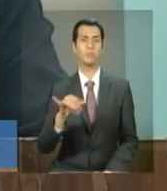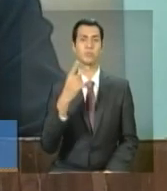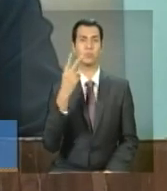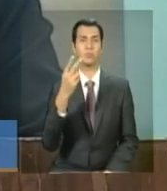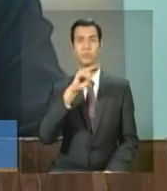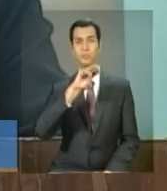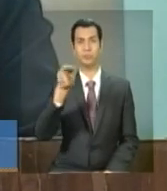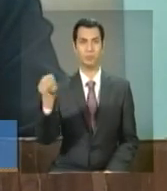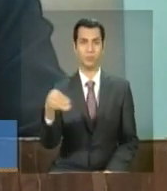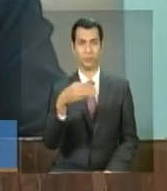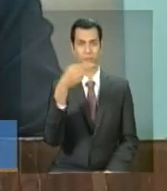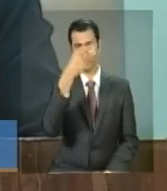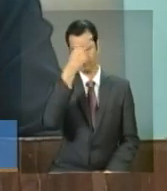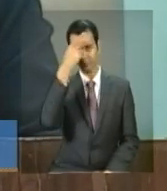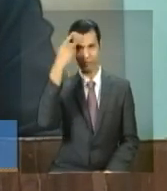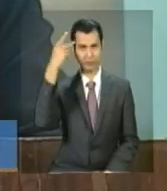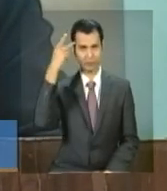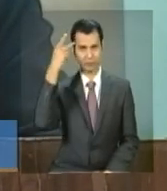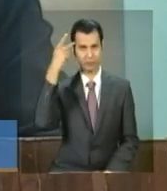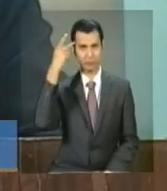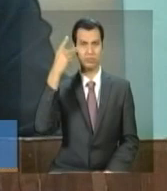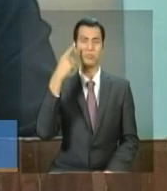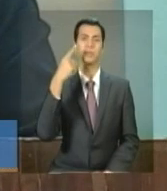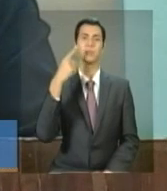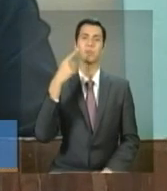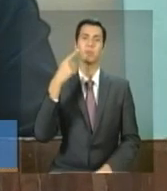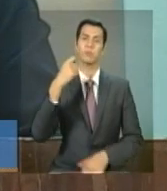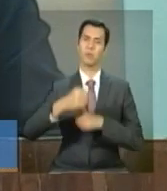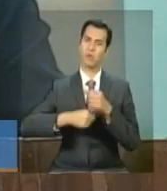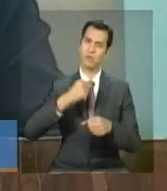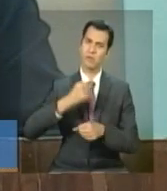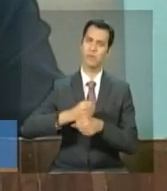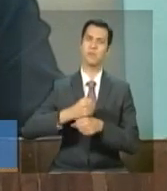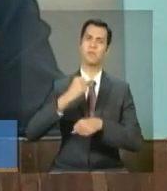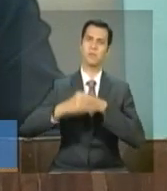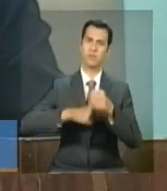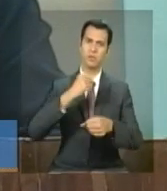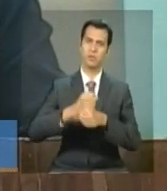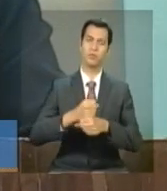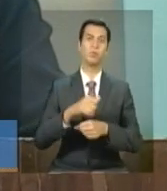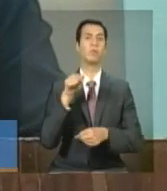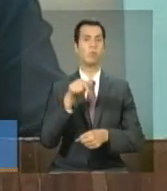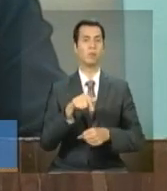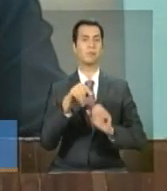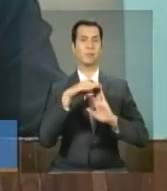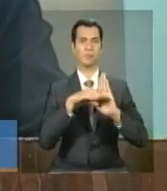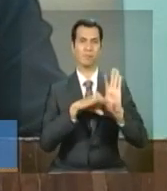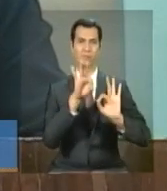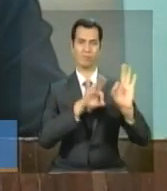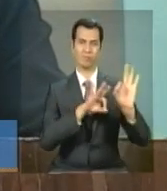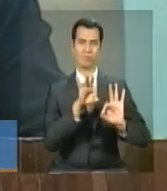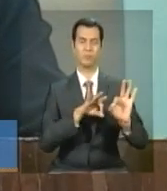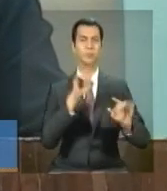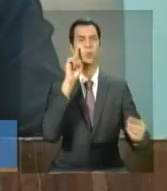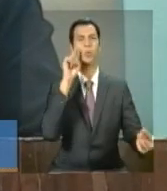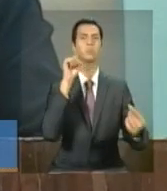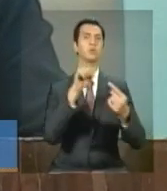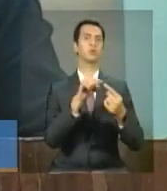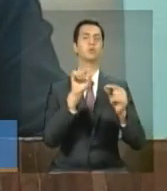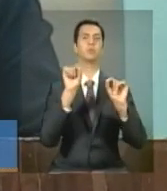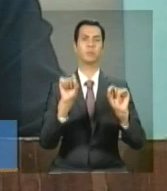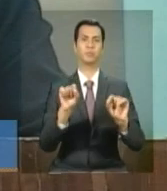milhões de pessoas ao ano e esse programa, ele tem como objetivo